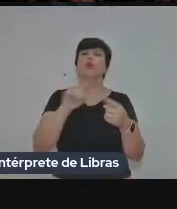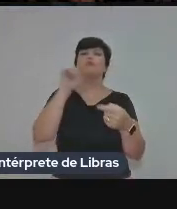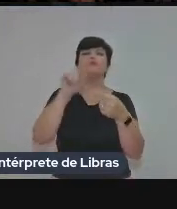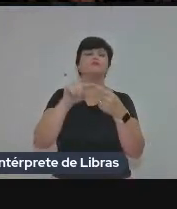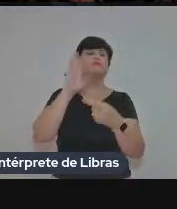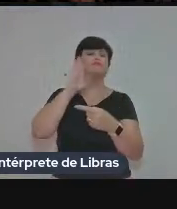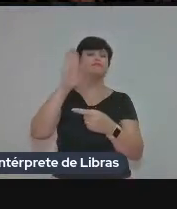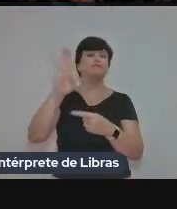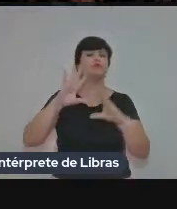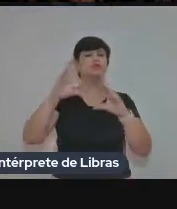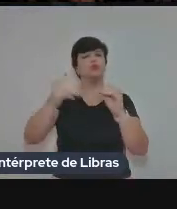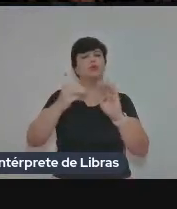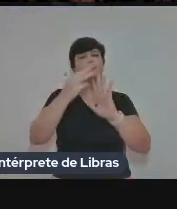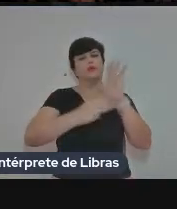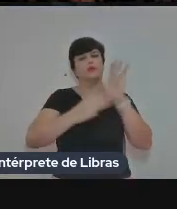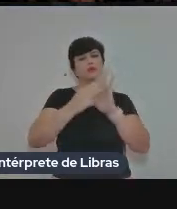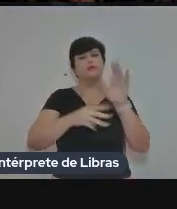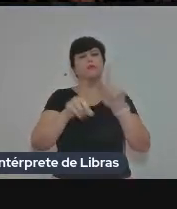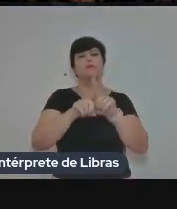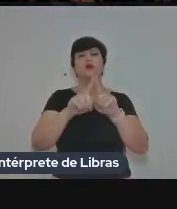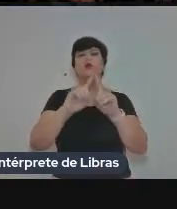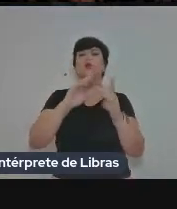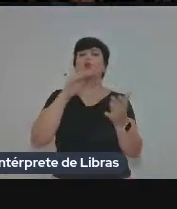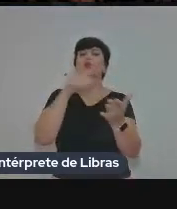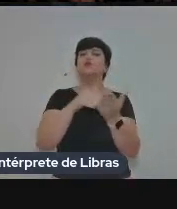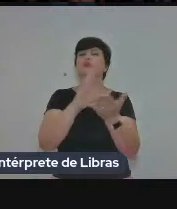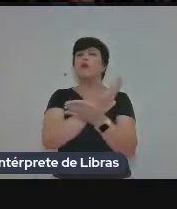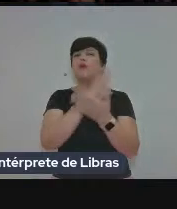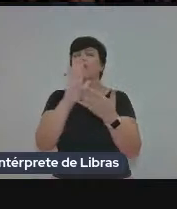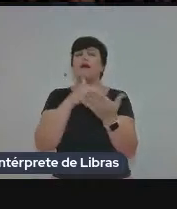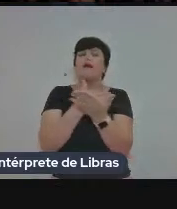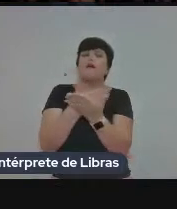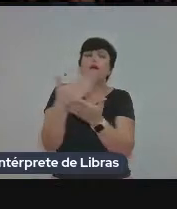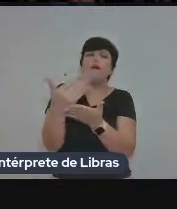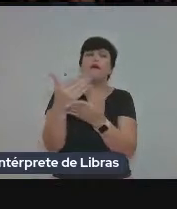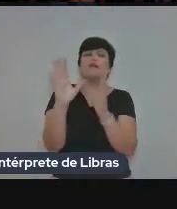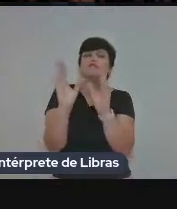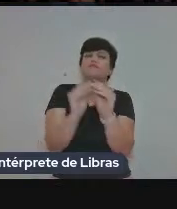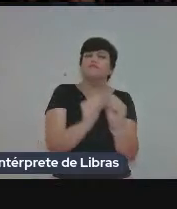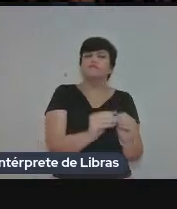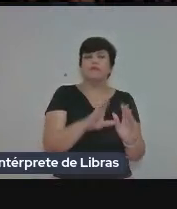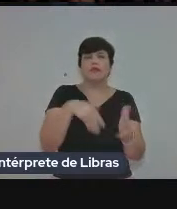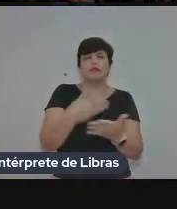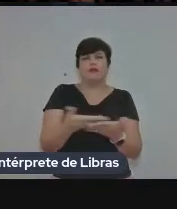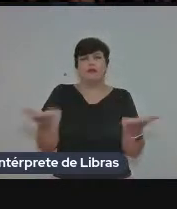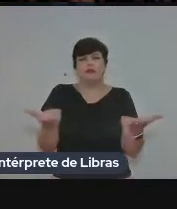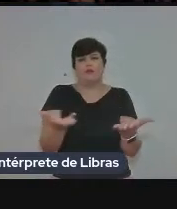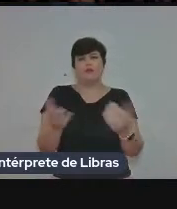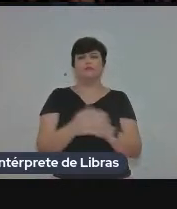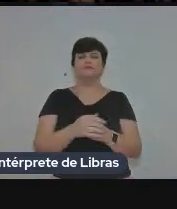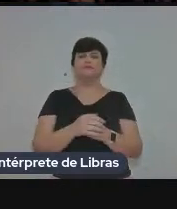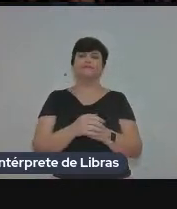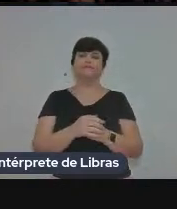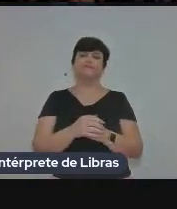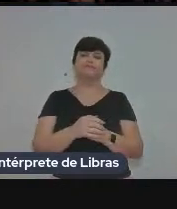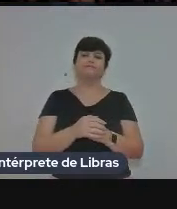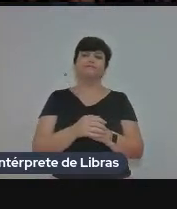objetivos, a metodologia, e por último, algumas análises de minhas práticas. Foram feitas até o momento. Pode passar.